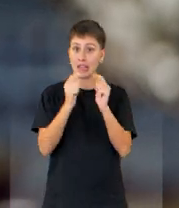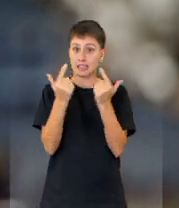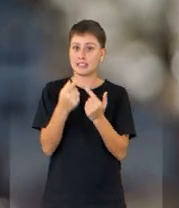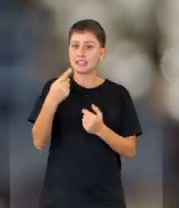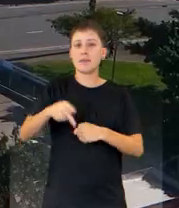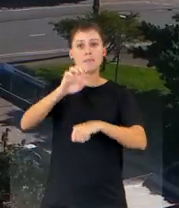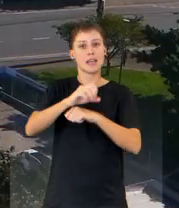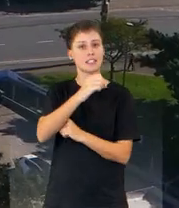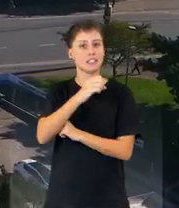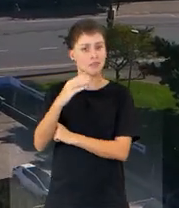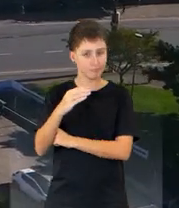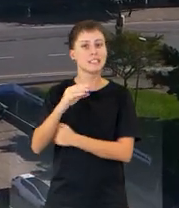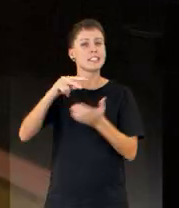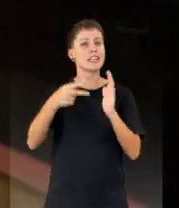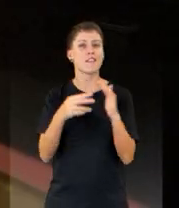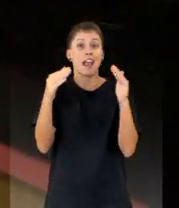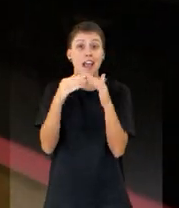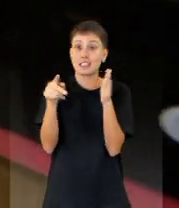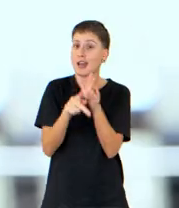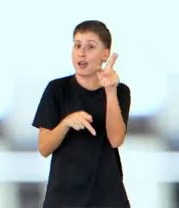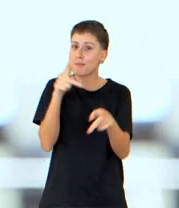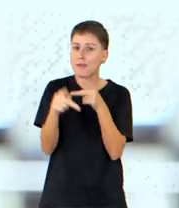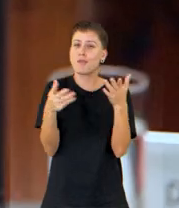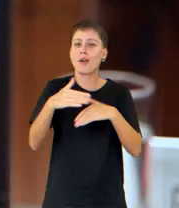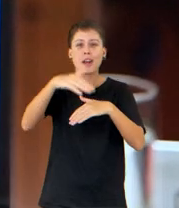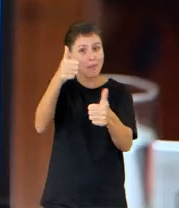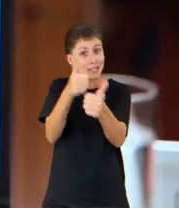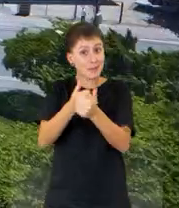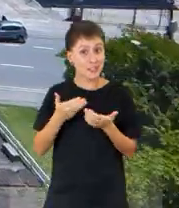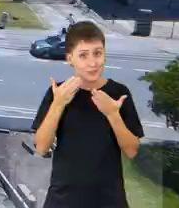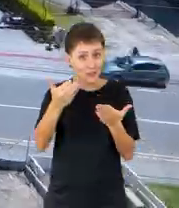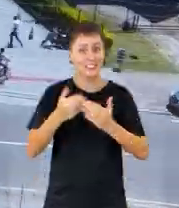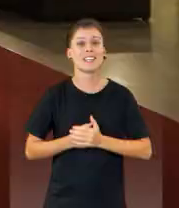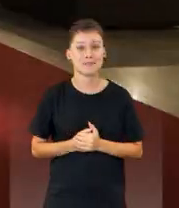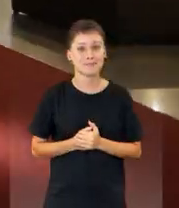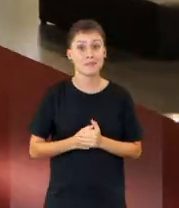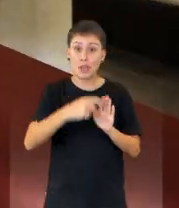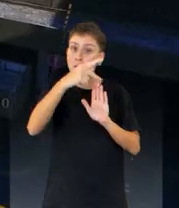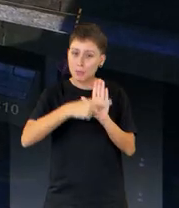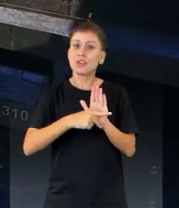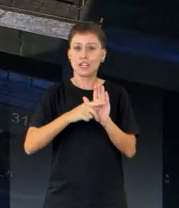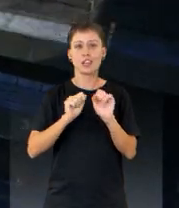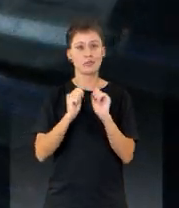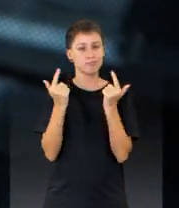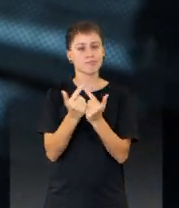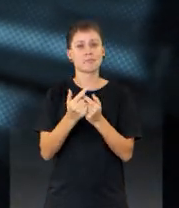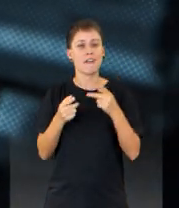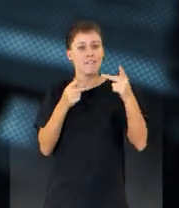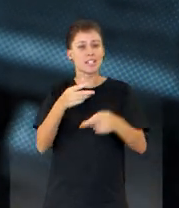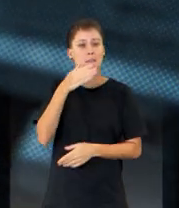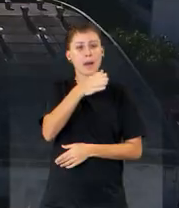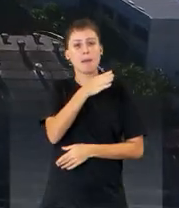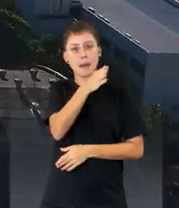A Assembleia Legislativa de Santa Catarina é a casa do povo e agora está muito mais perto de você. Com o projeto Alesc